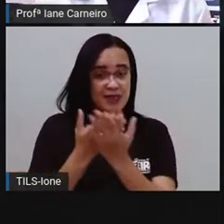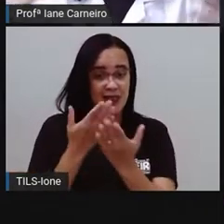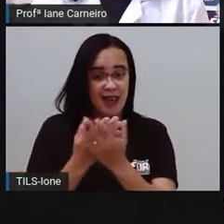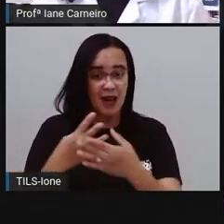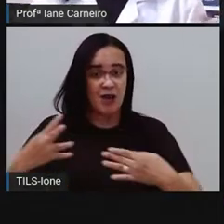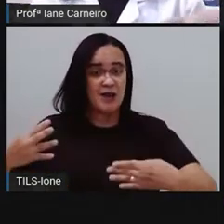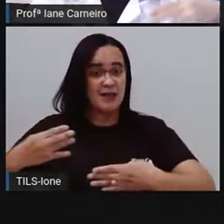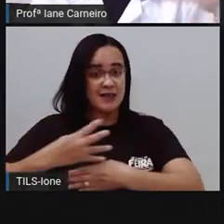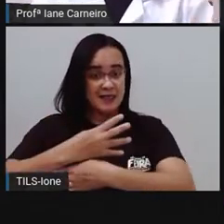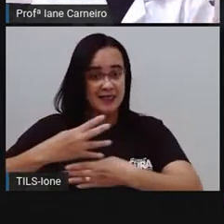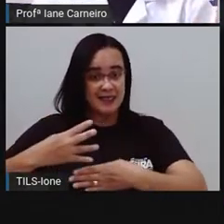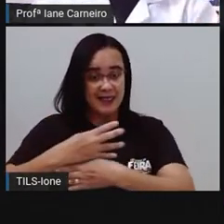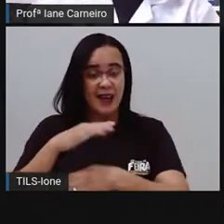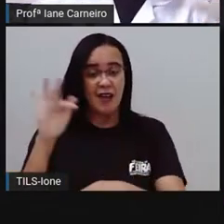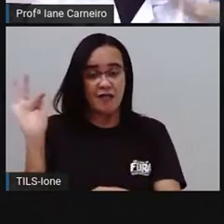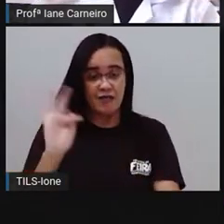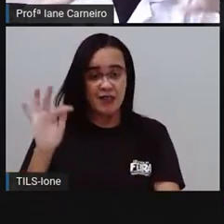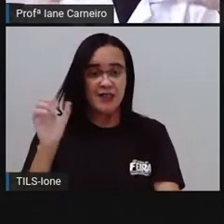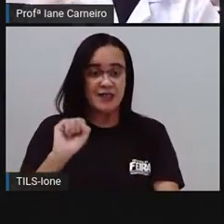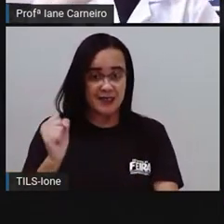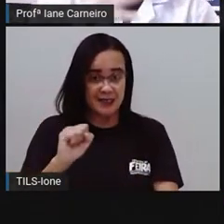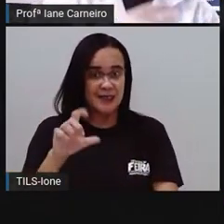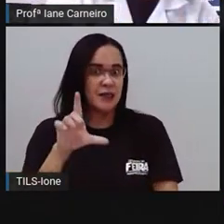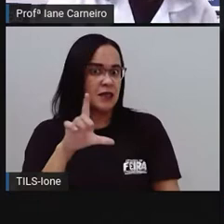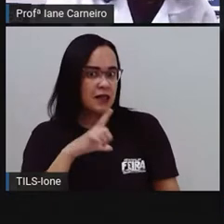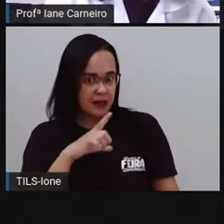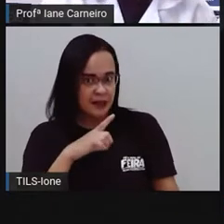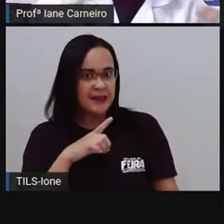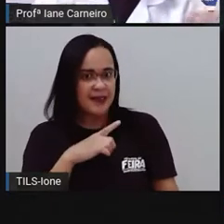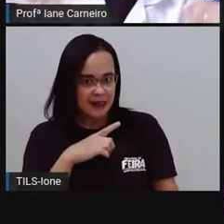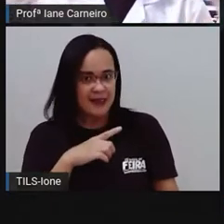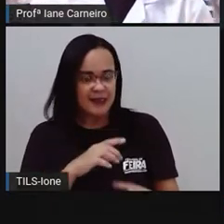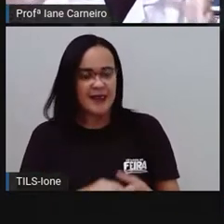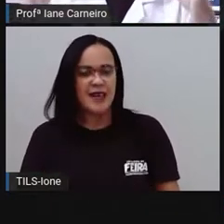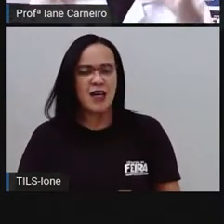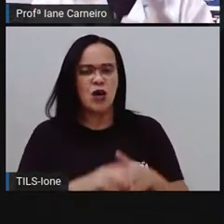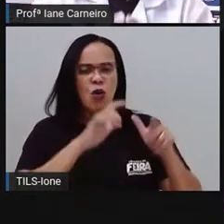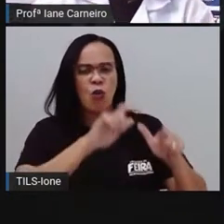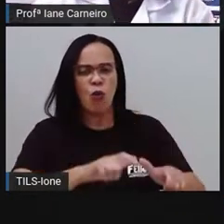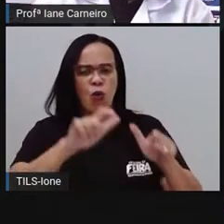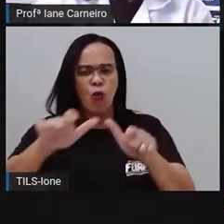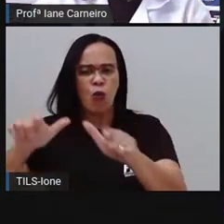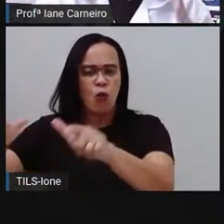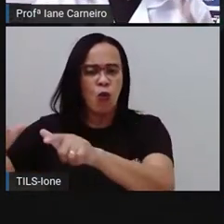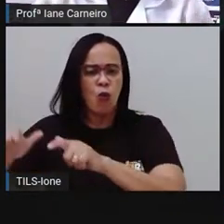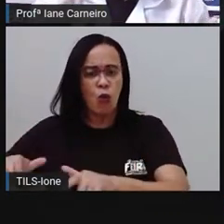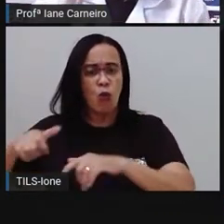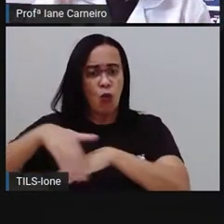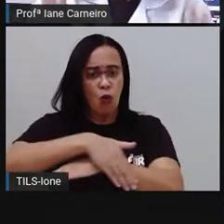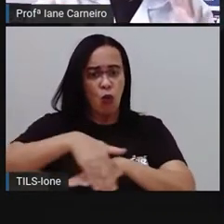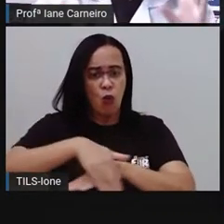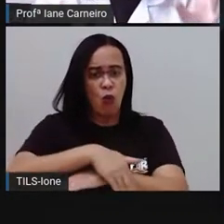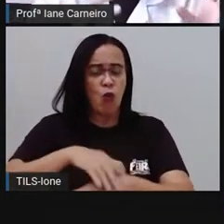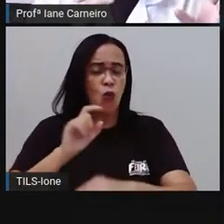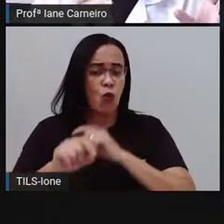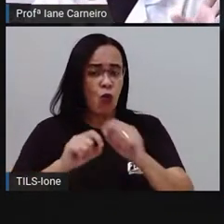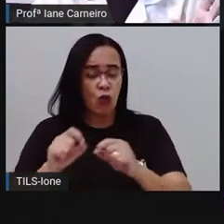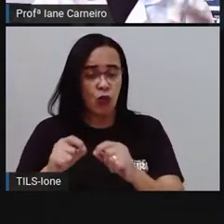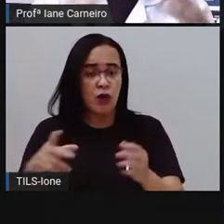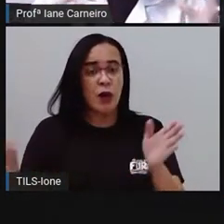cidade tem bairros. Tem bairros muito mais comerciais, tem bairros mais residenciais, né? Que a gente vê poucos